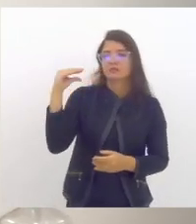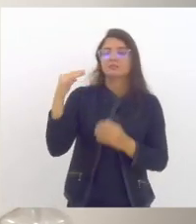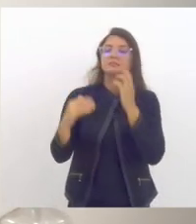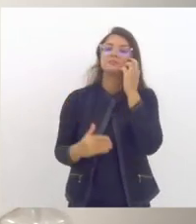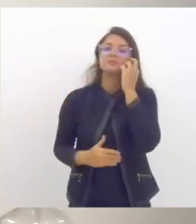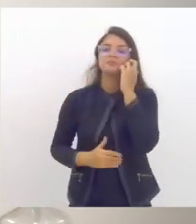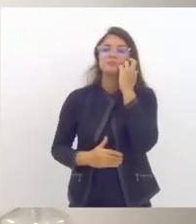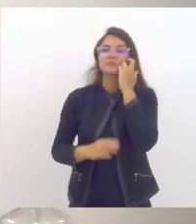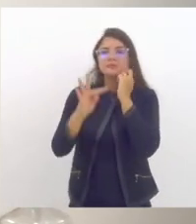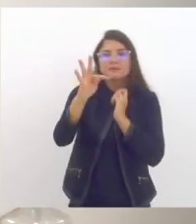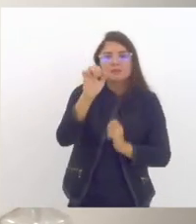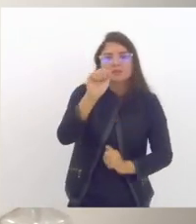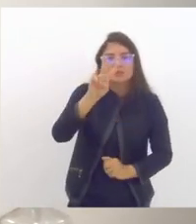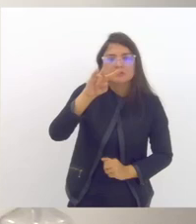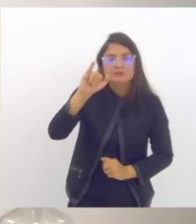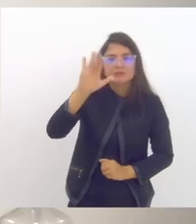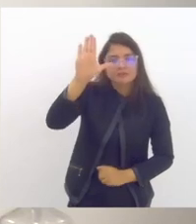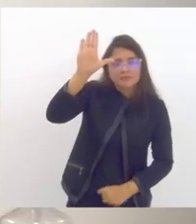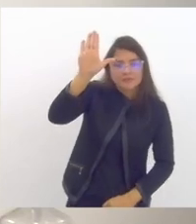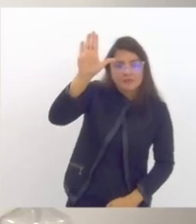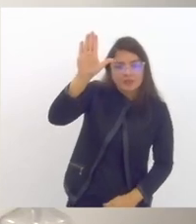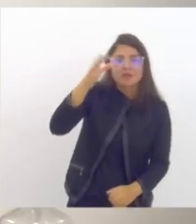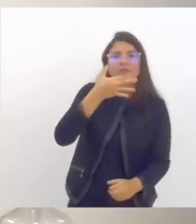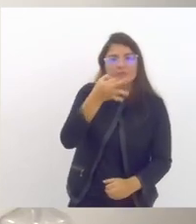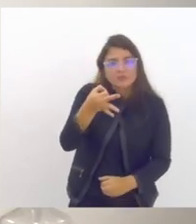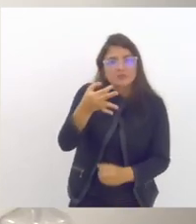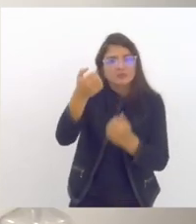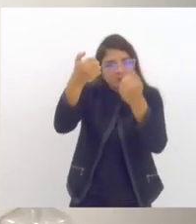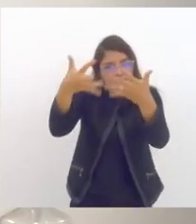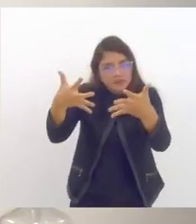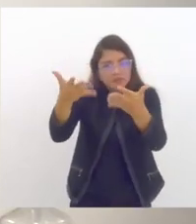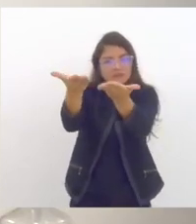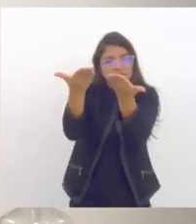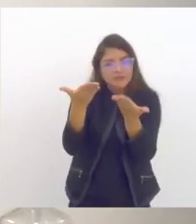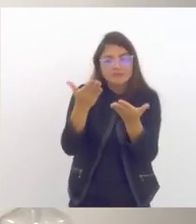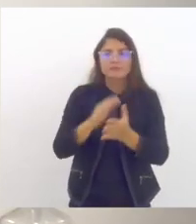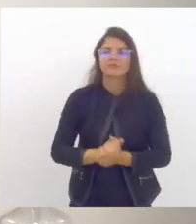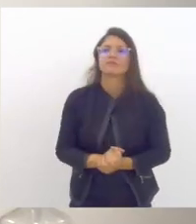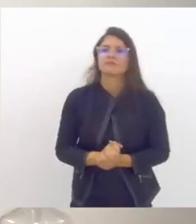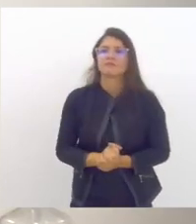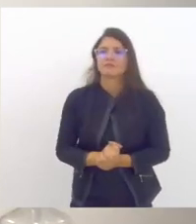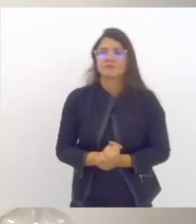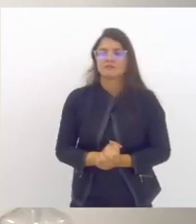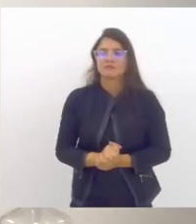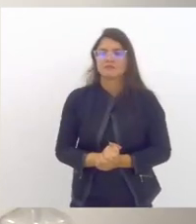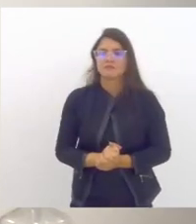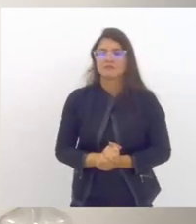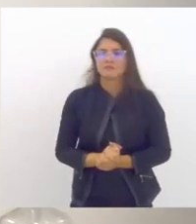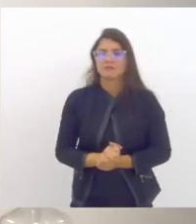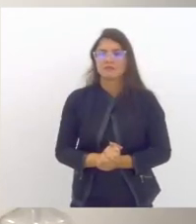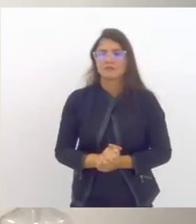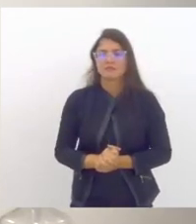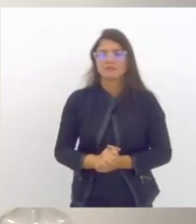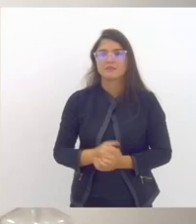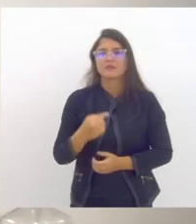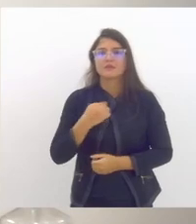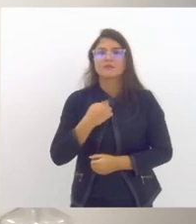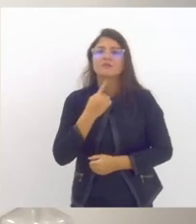Tavi levantou a mão Tavi quer fazer uso da palavra complementar esses são os encaminhamentos é não eu só queria